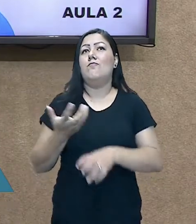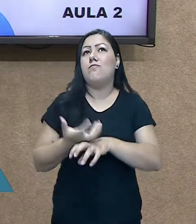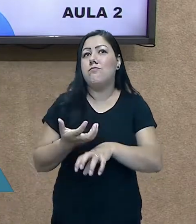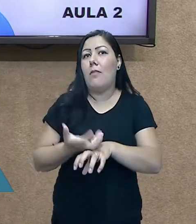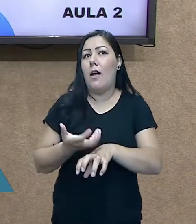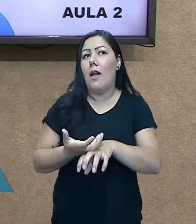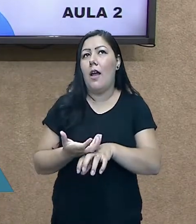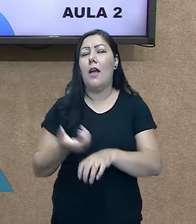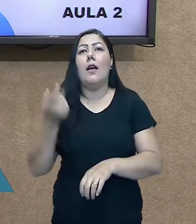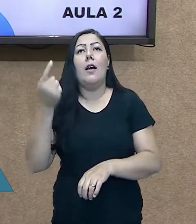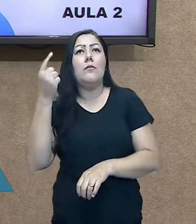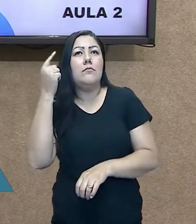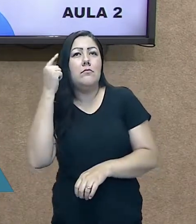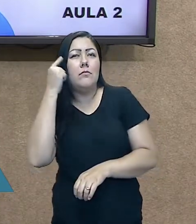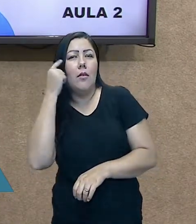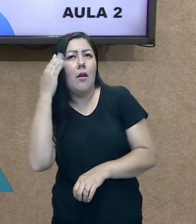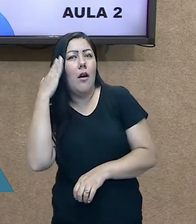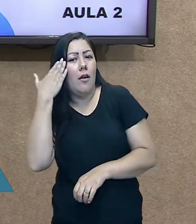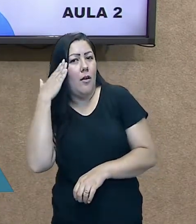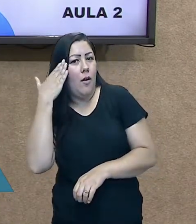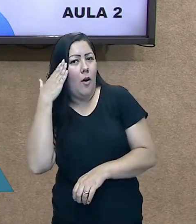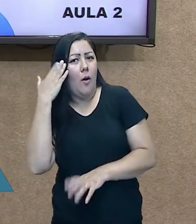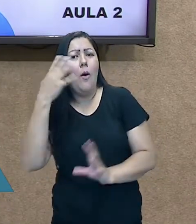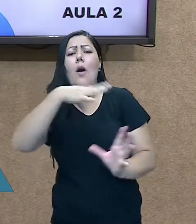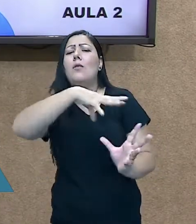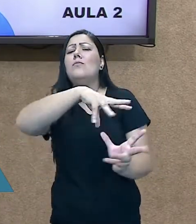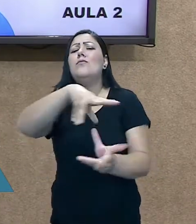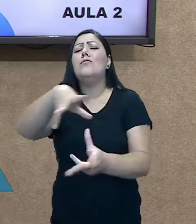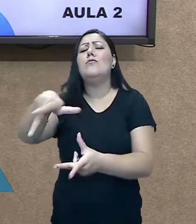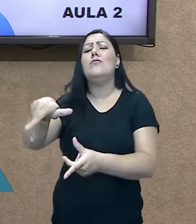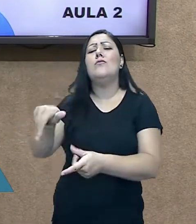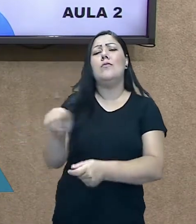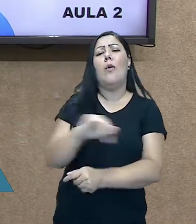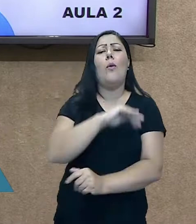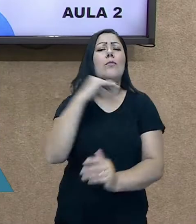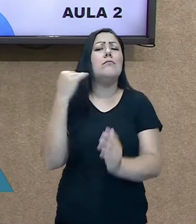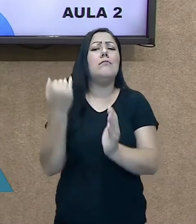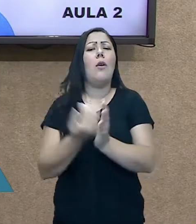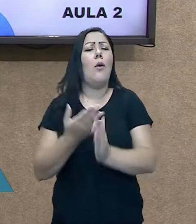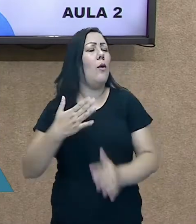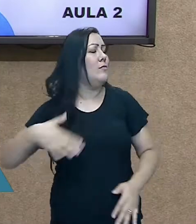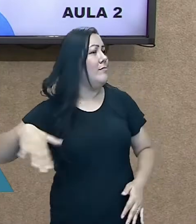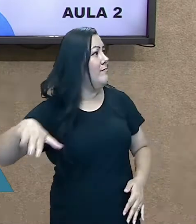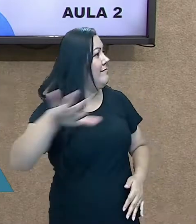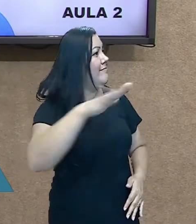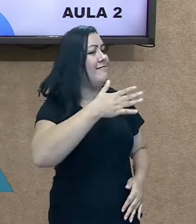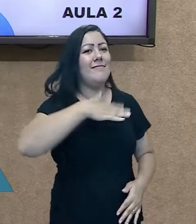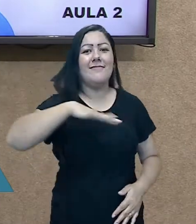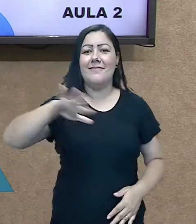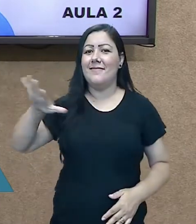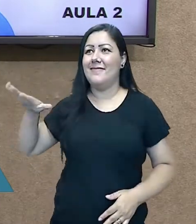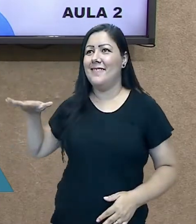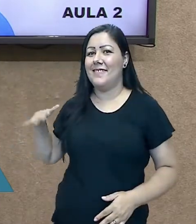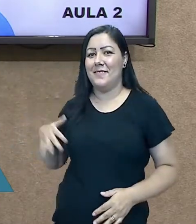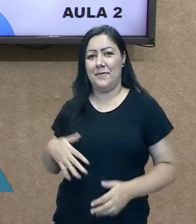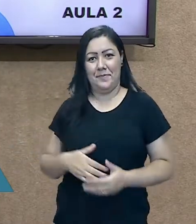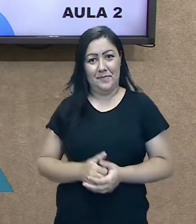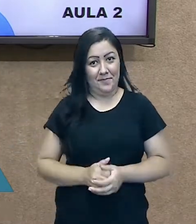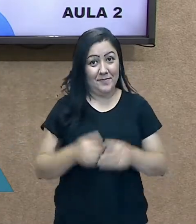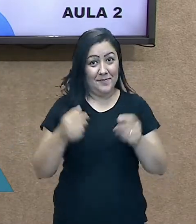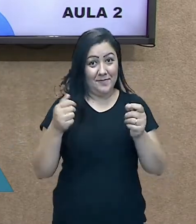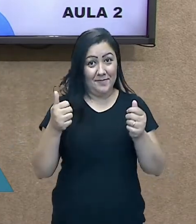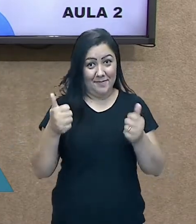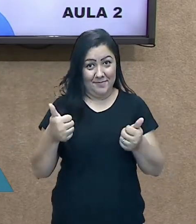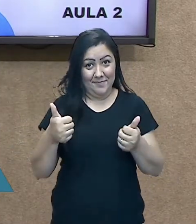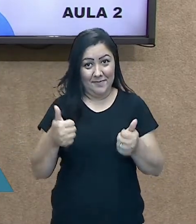mundo. Como entender tudo à nossa volta. Certo? Você